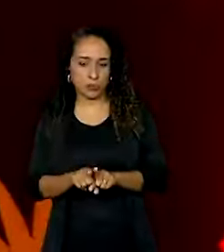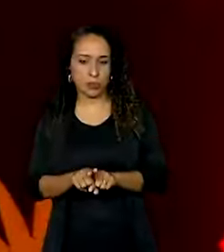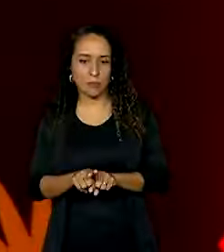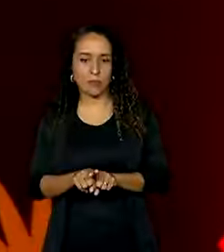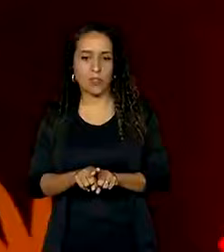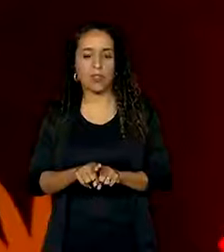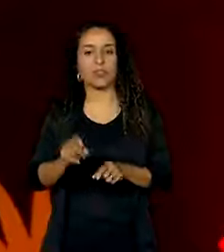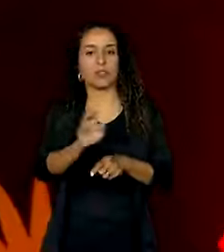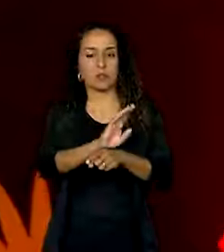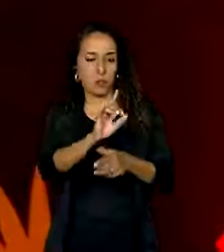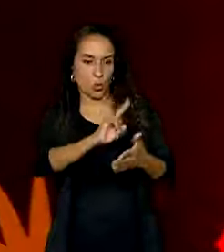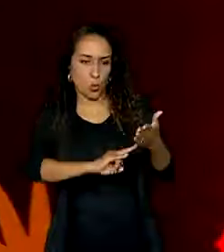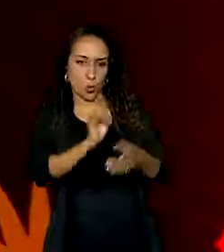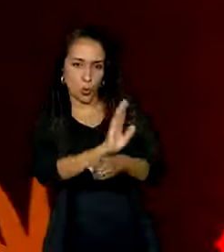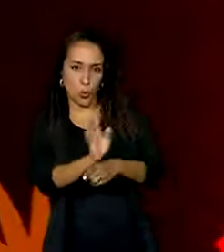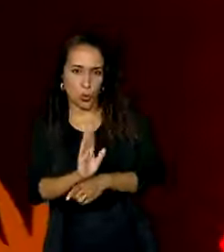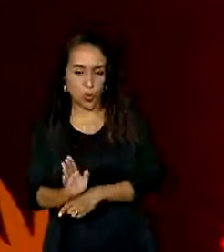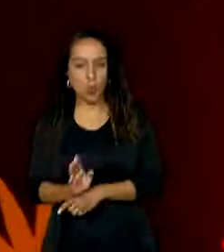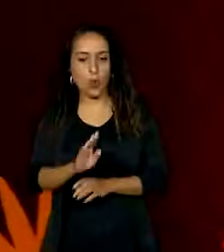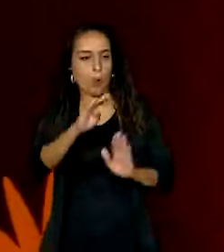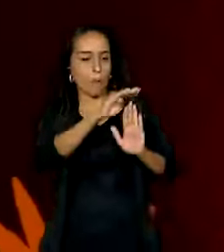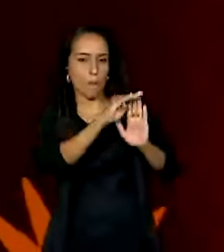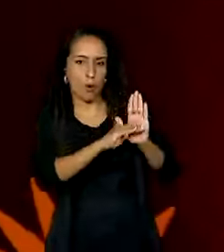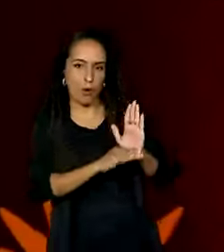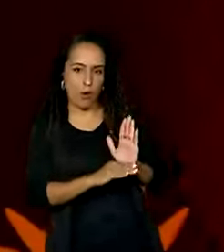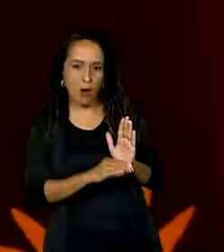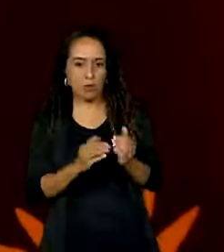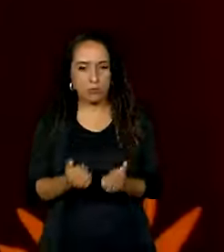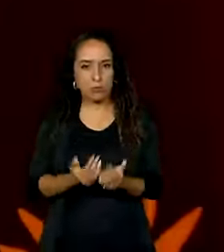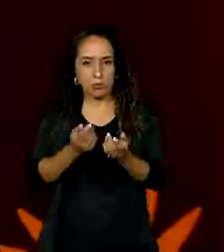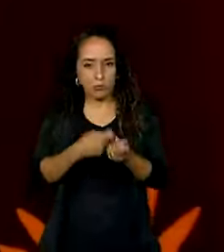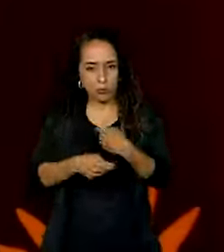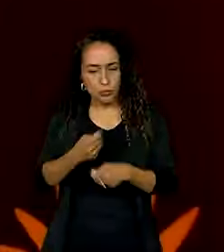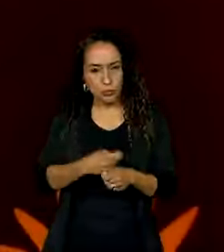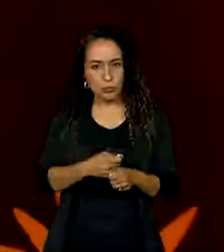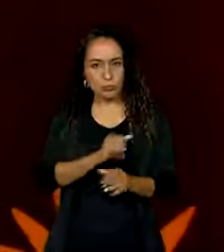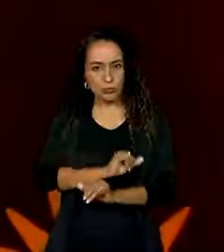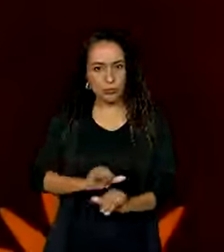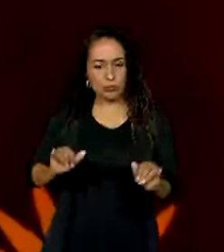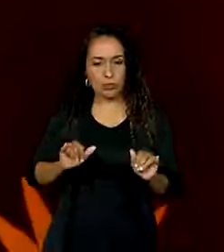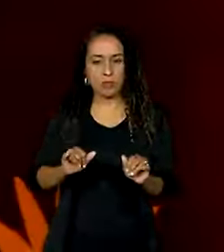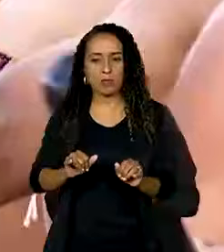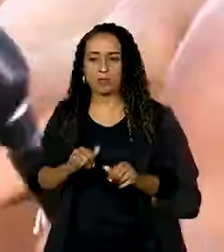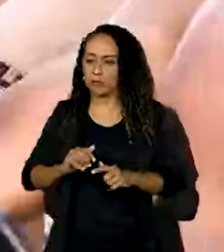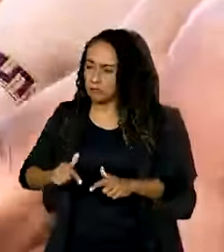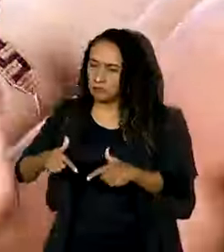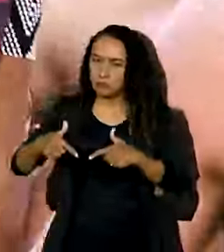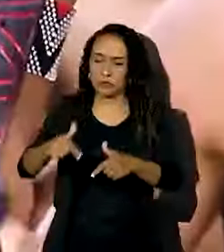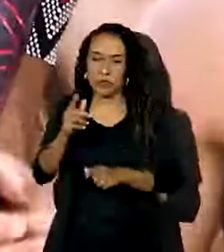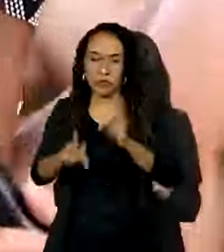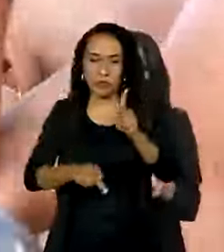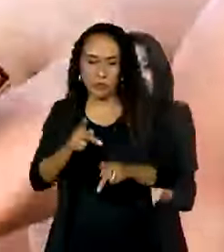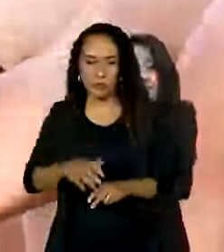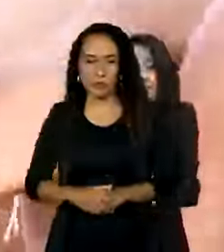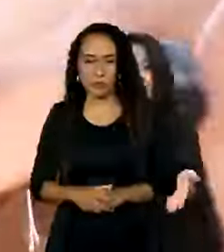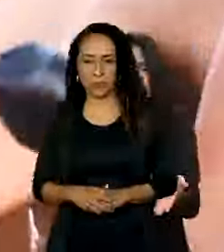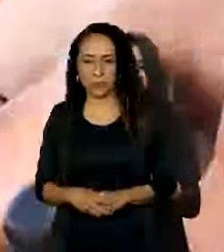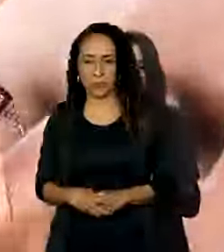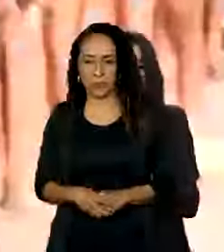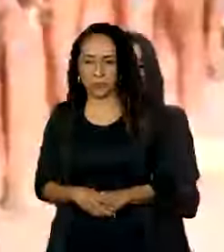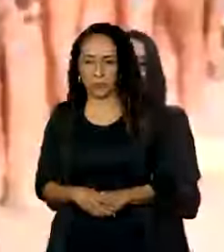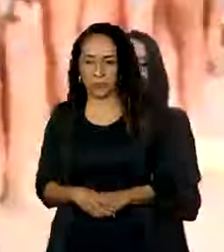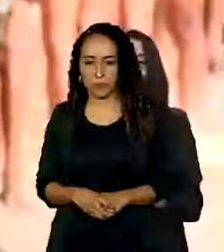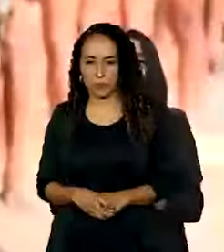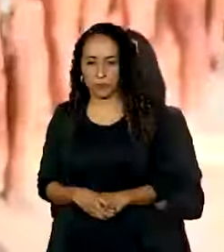documentários, com programas, com prestação de contas, com serviço para a população. O documentário tem 36